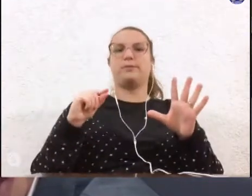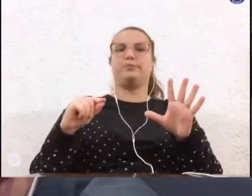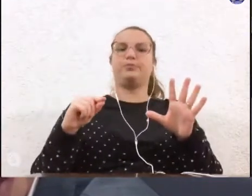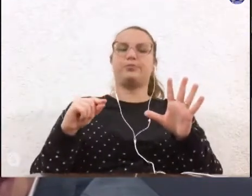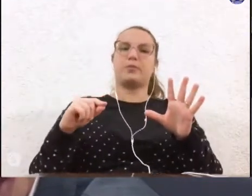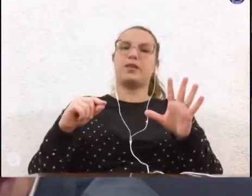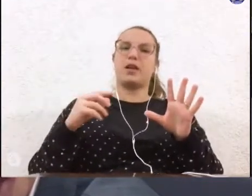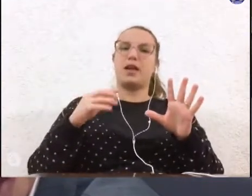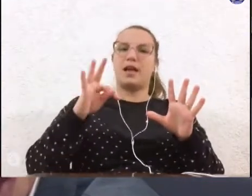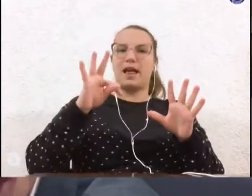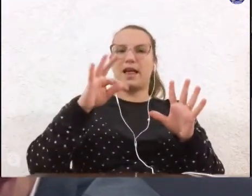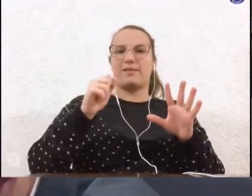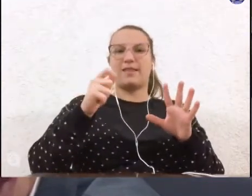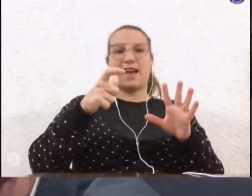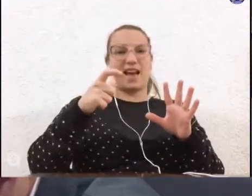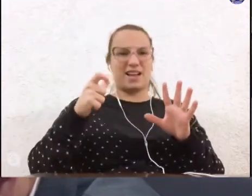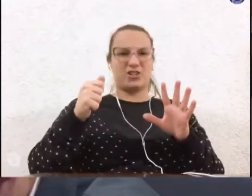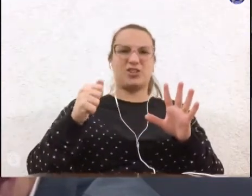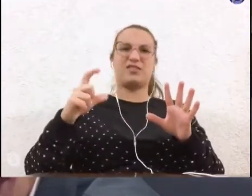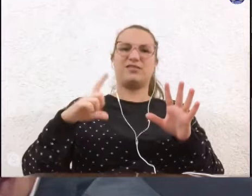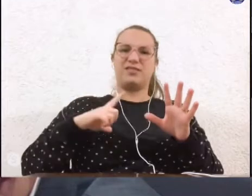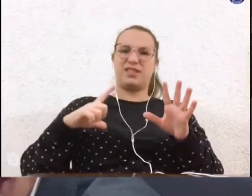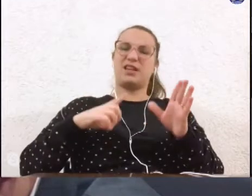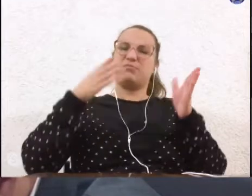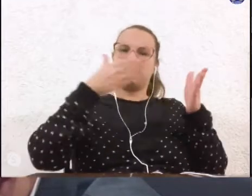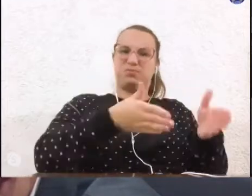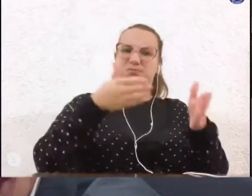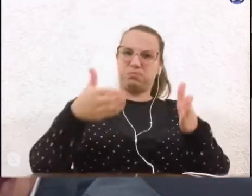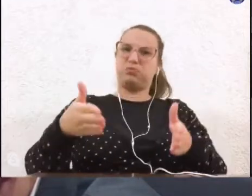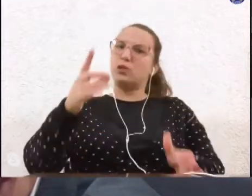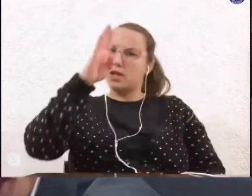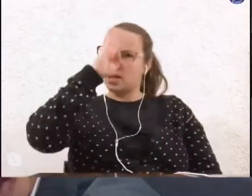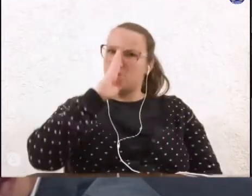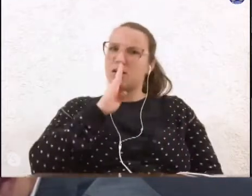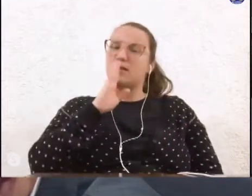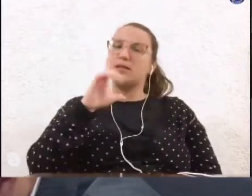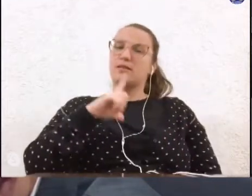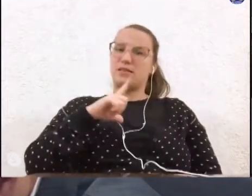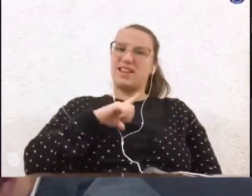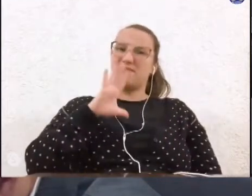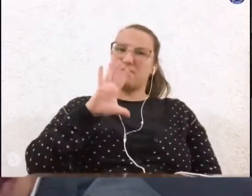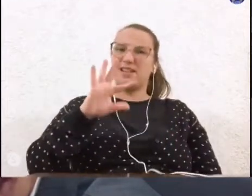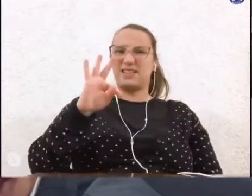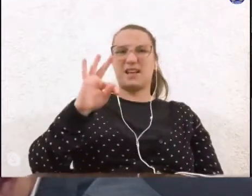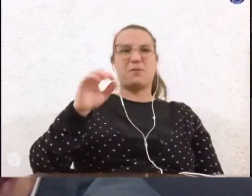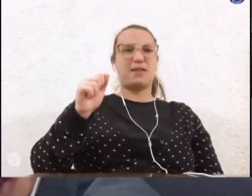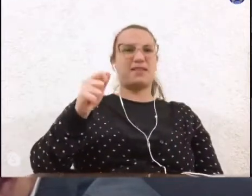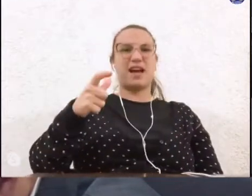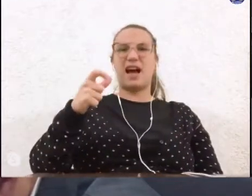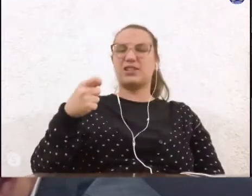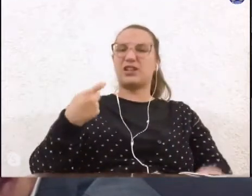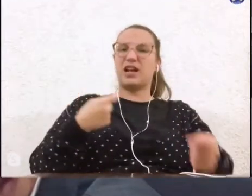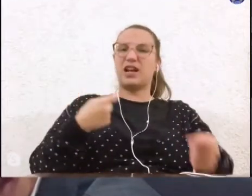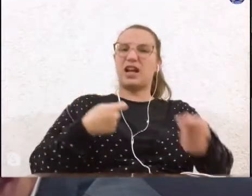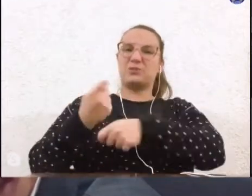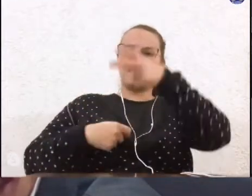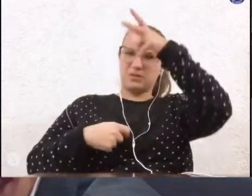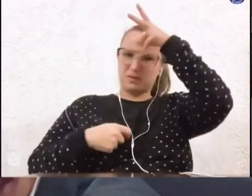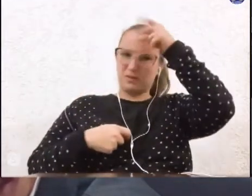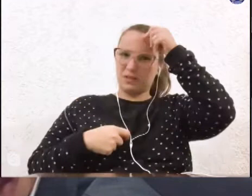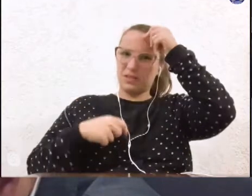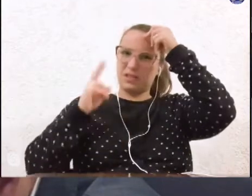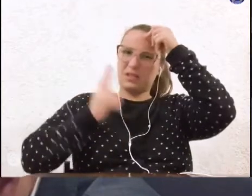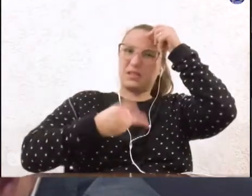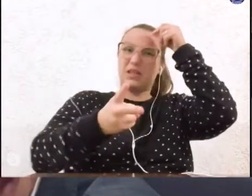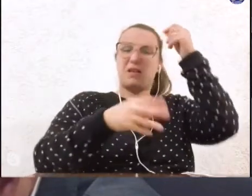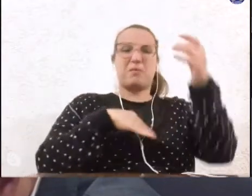essa taxa, na realidade, hoje existe o sepultamento gratuito, só que essa taxa é uma taxa administrativa da prefeitura que sempre existiu